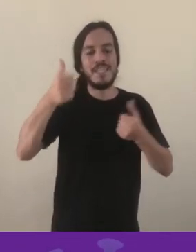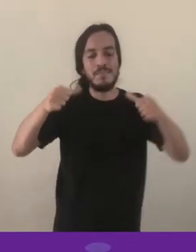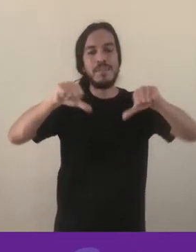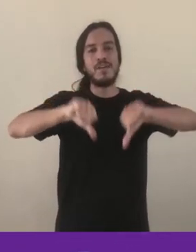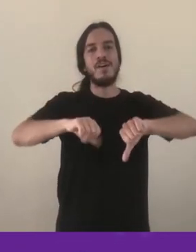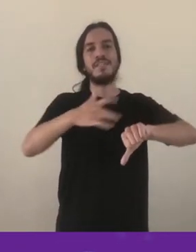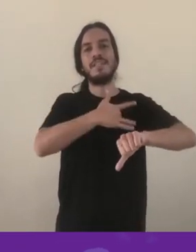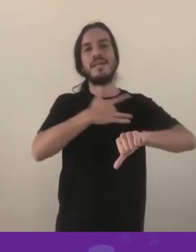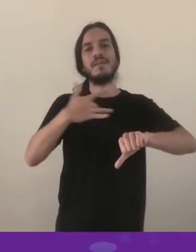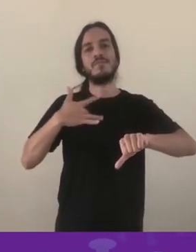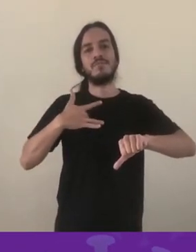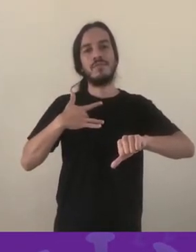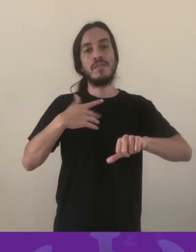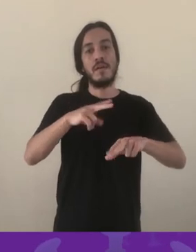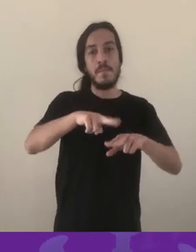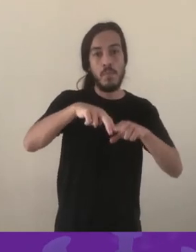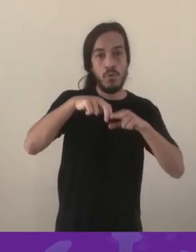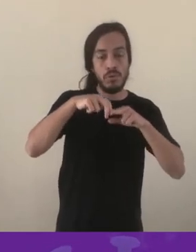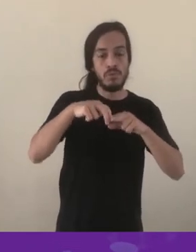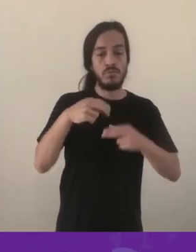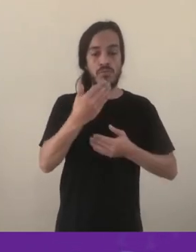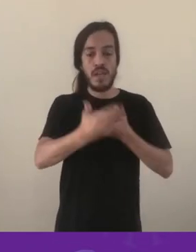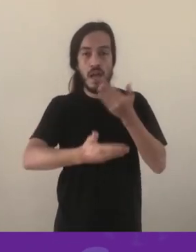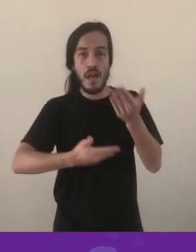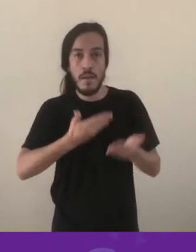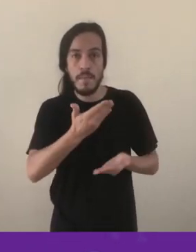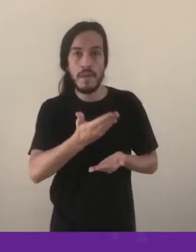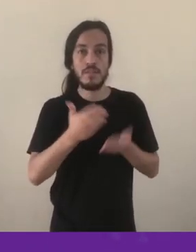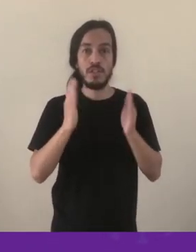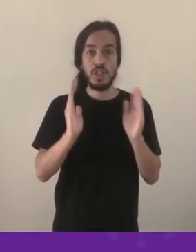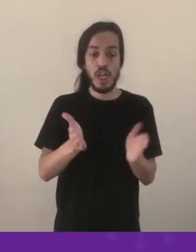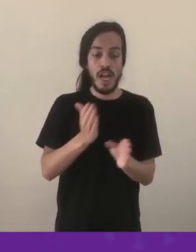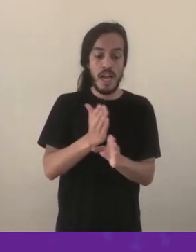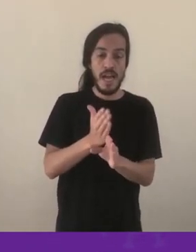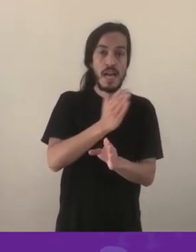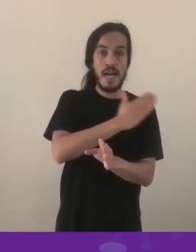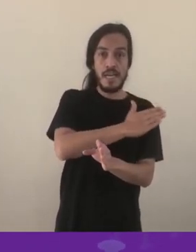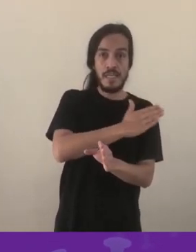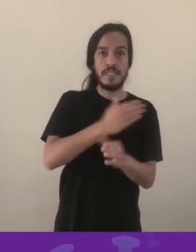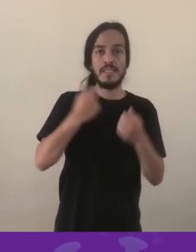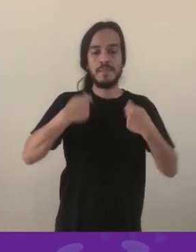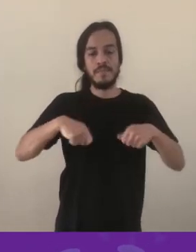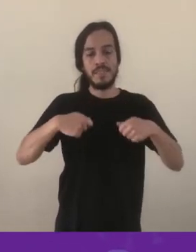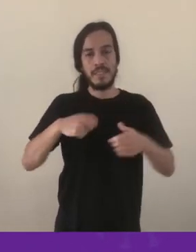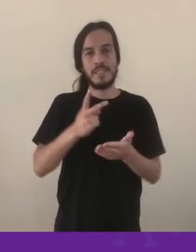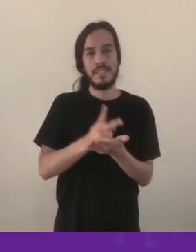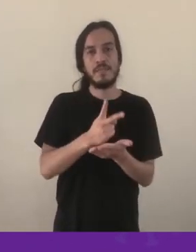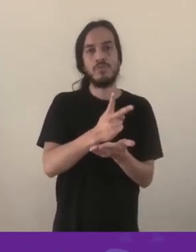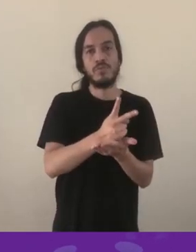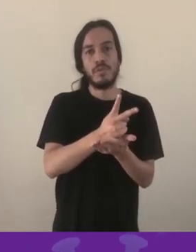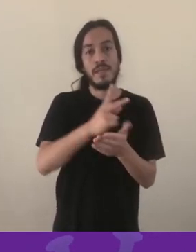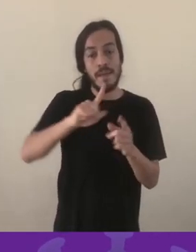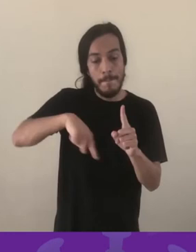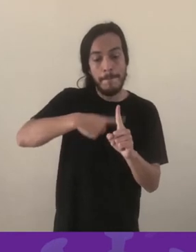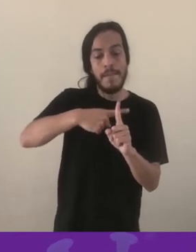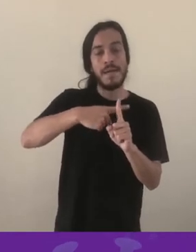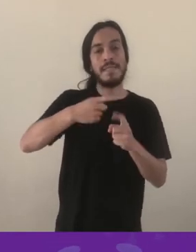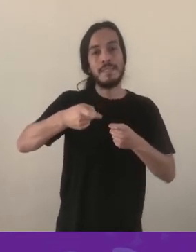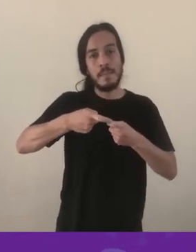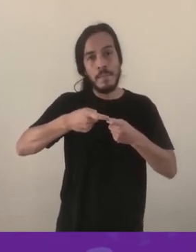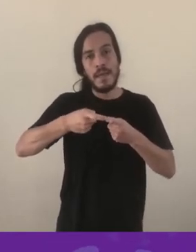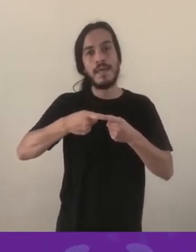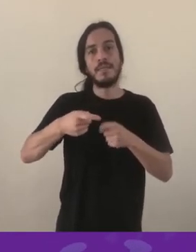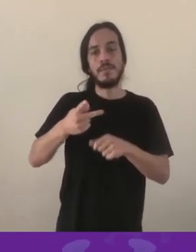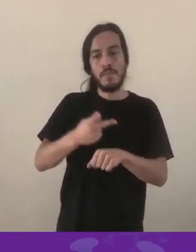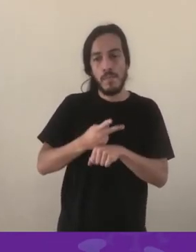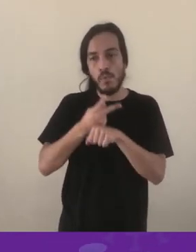não suspender o tratamento e conversar com o médico que a acompanha para ter orientação adequada. Agora, jamais